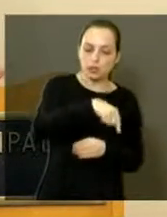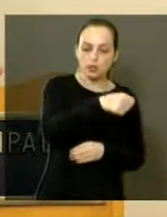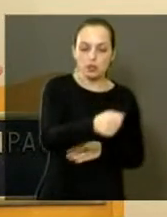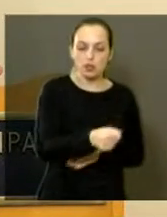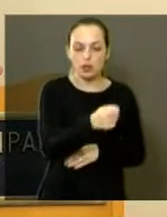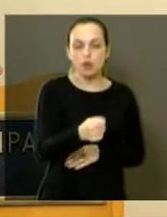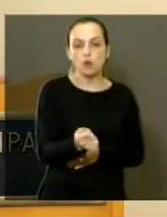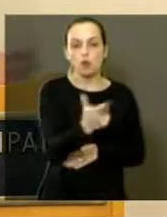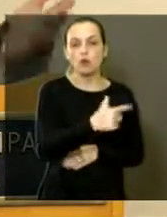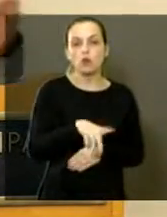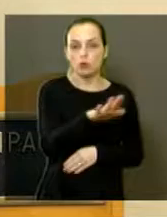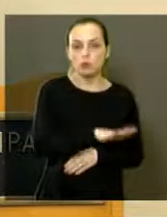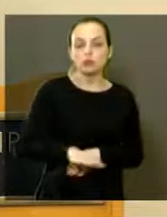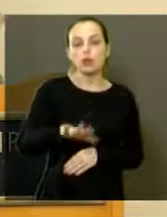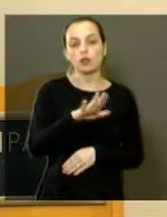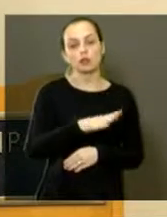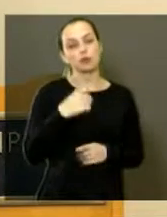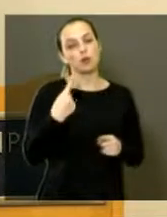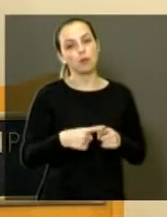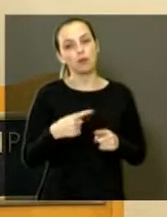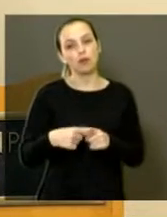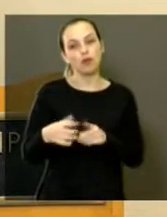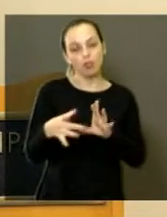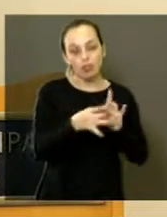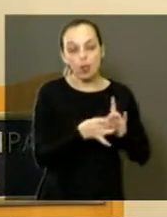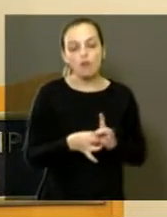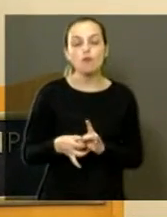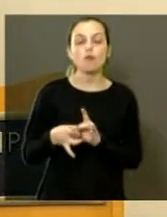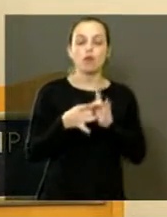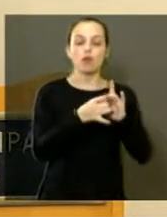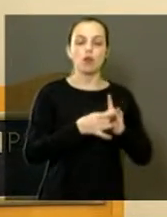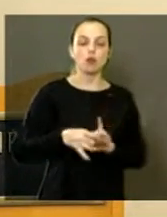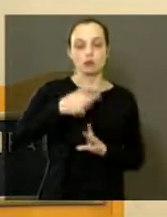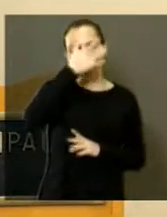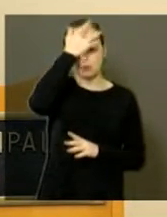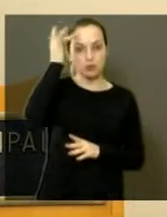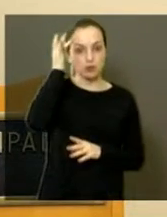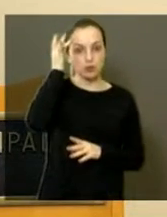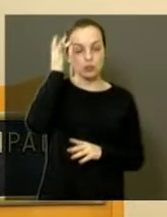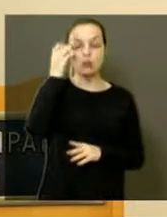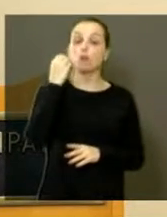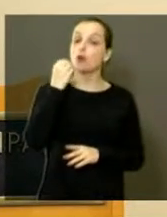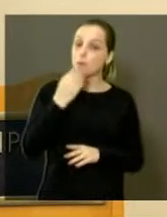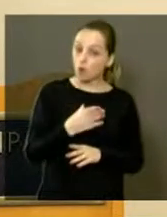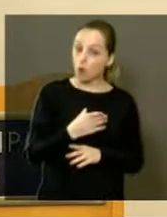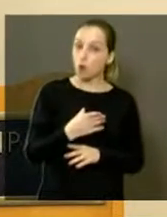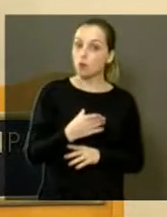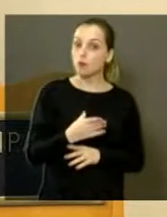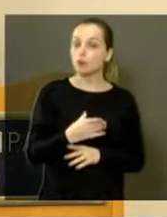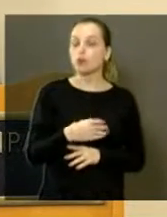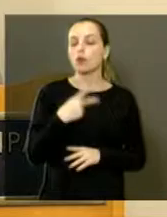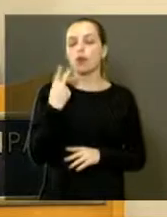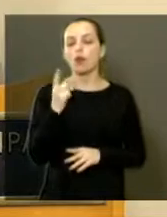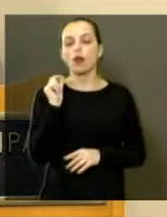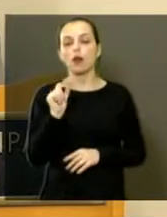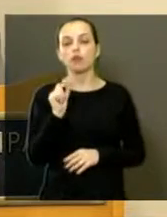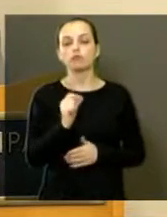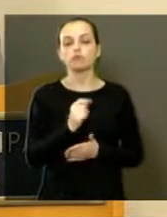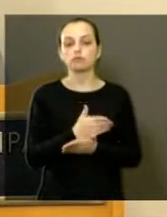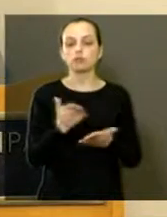região. Porque tem vínculo com as pessoas. Então, deu resultado. E eu posso dizer para vocês